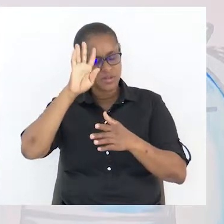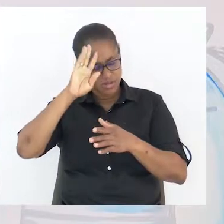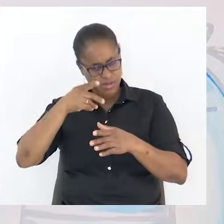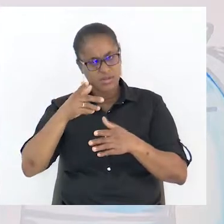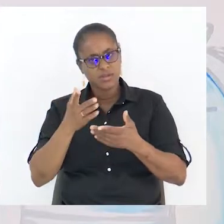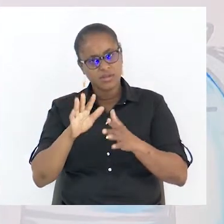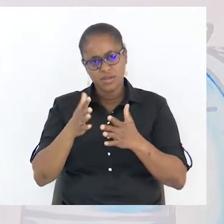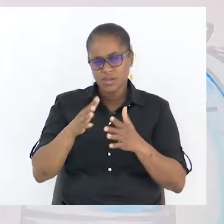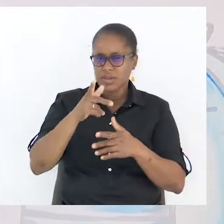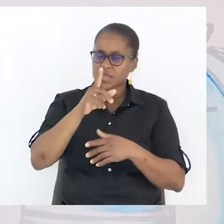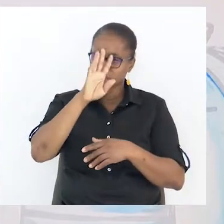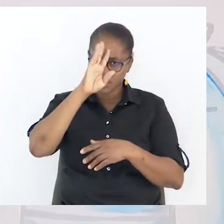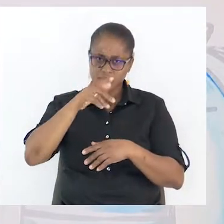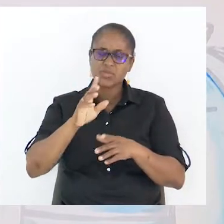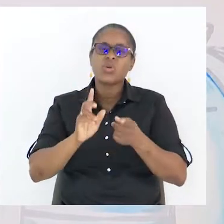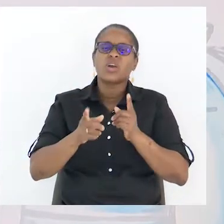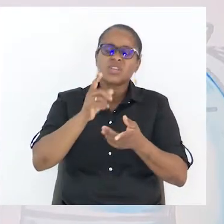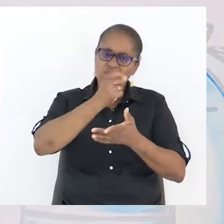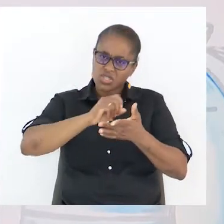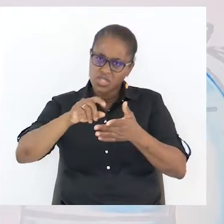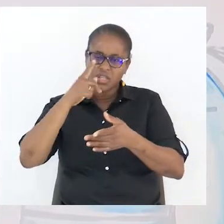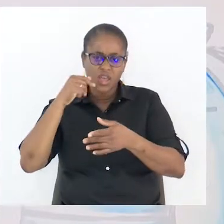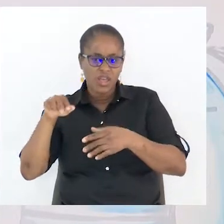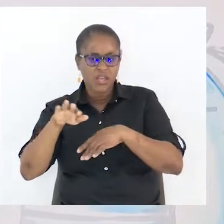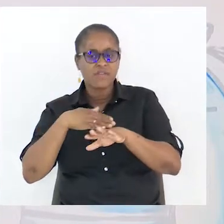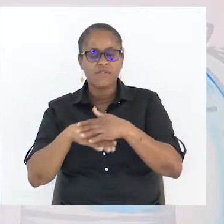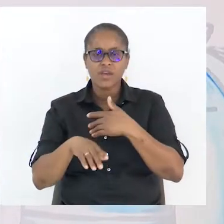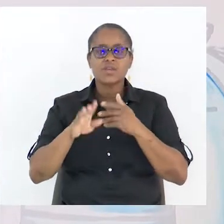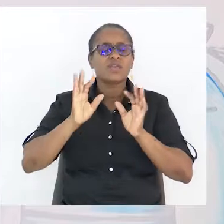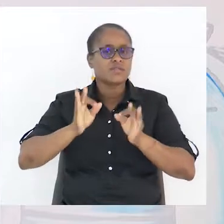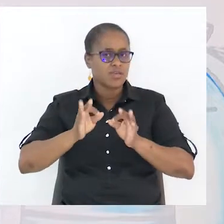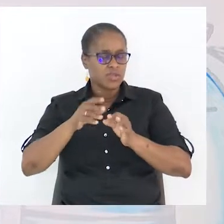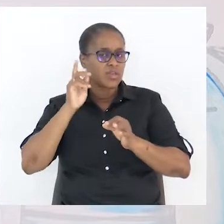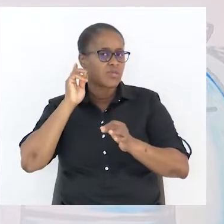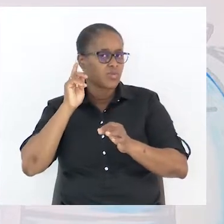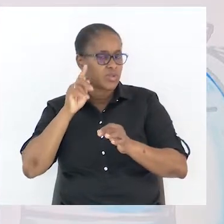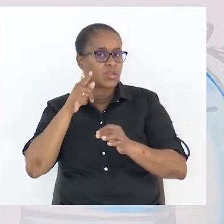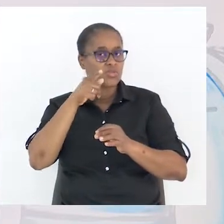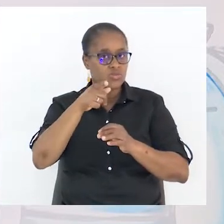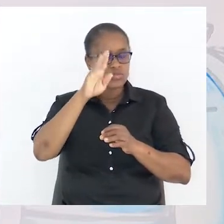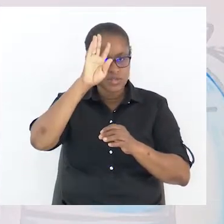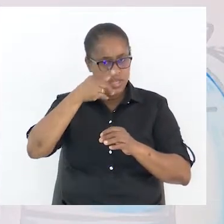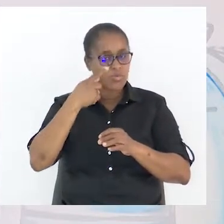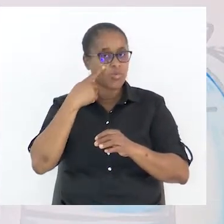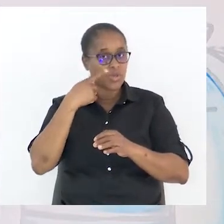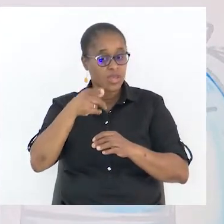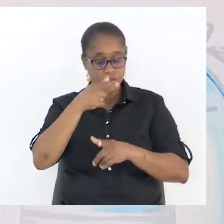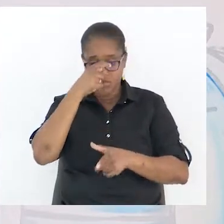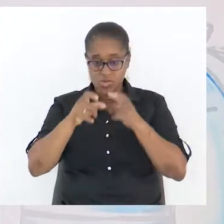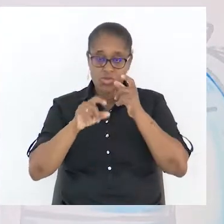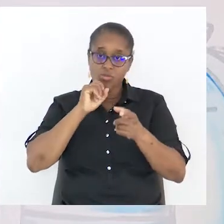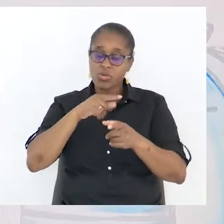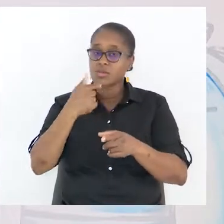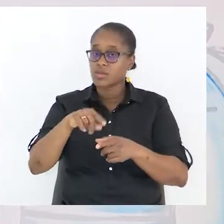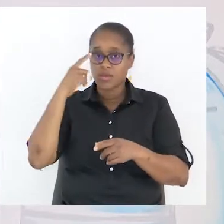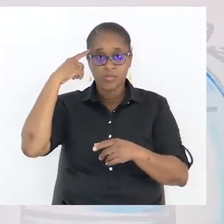escrita ele faz. É sempre importante que tu saibas, que tu conheças essas pessoas, para poderes ter uma ideia daquilo que é o